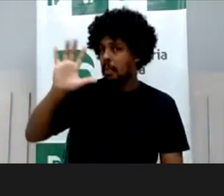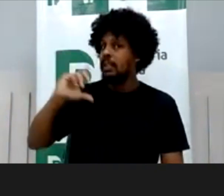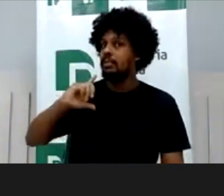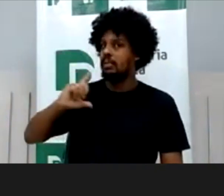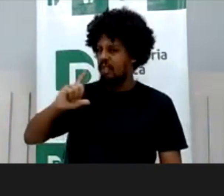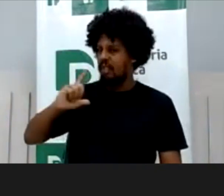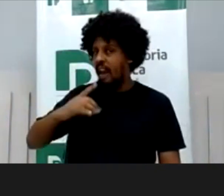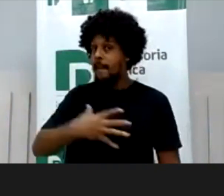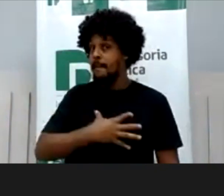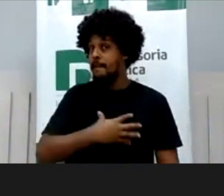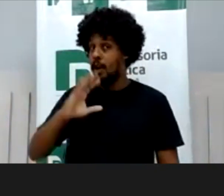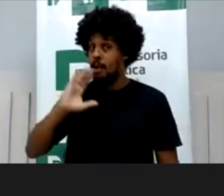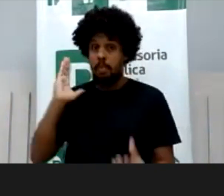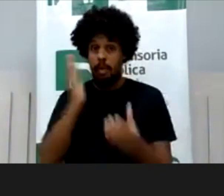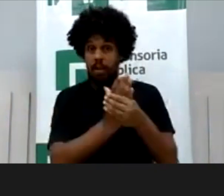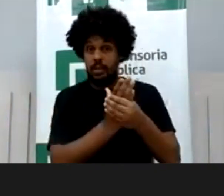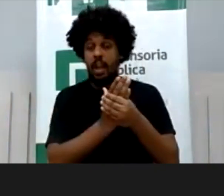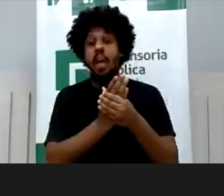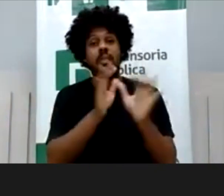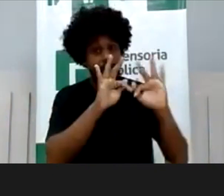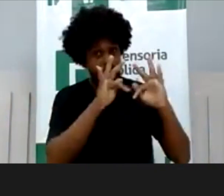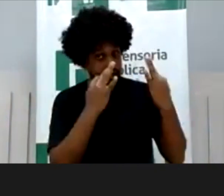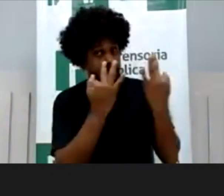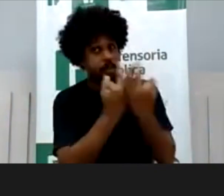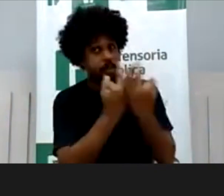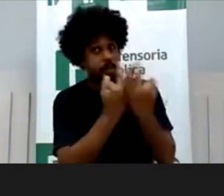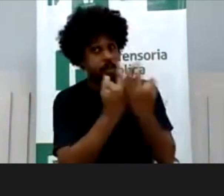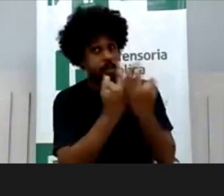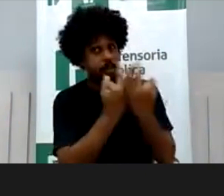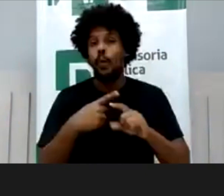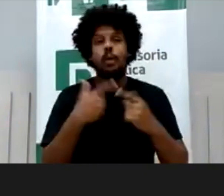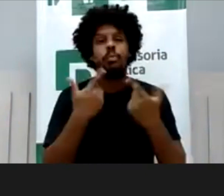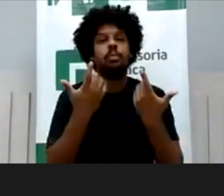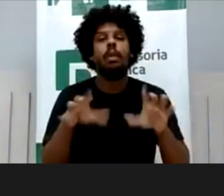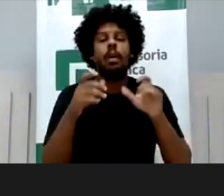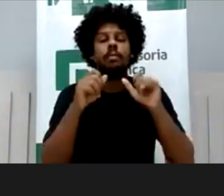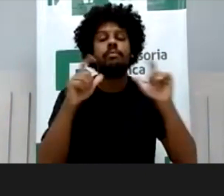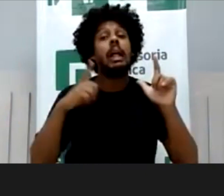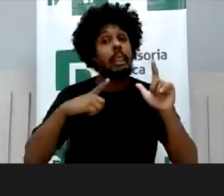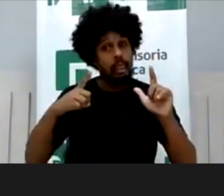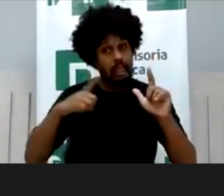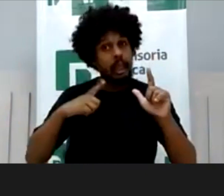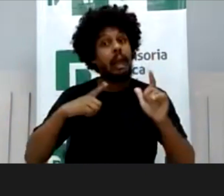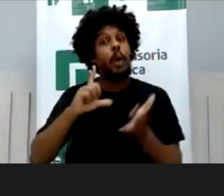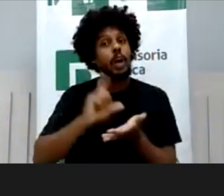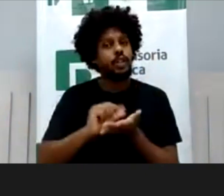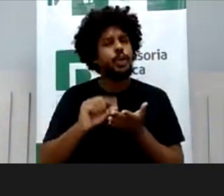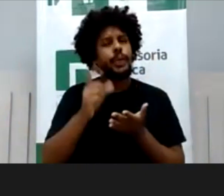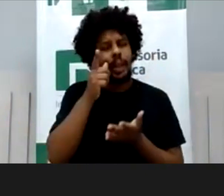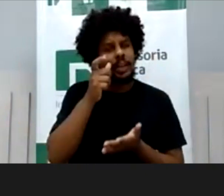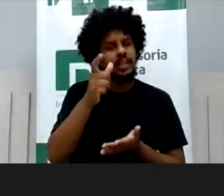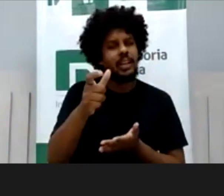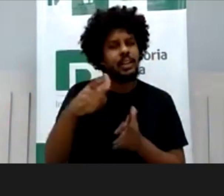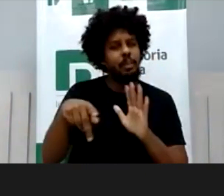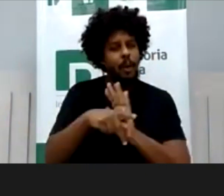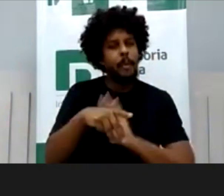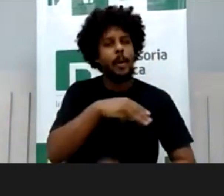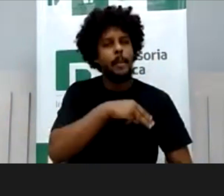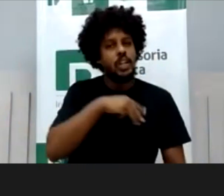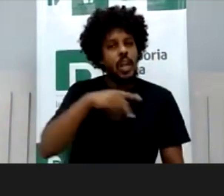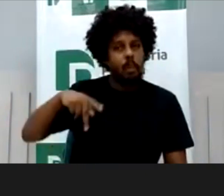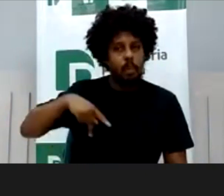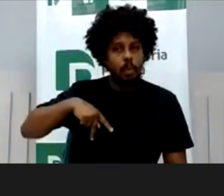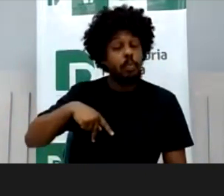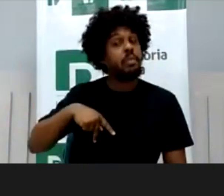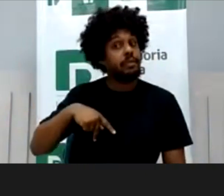e eu vi um artigo interessante do Ministério Público do Paraná falando sobre isso, que no Brasil a gente ainda não tem essas ações